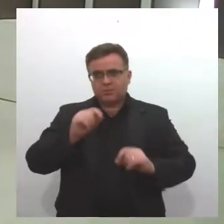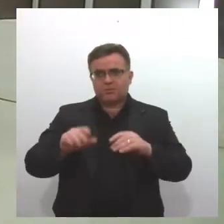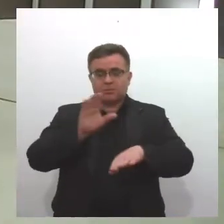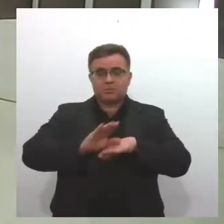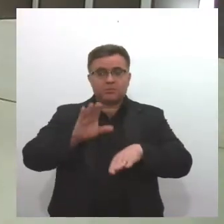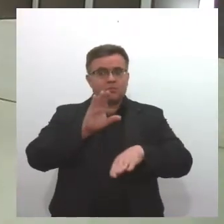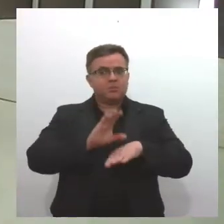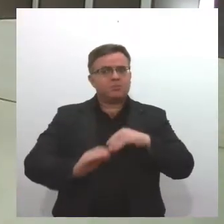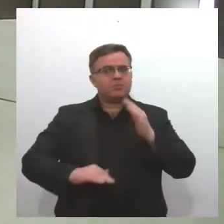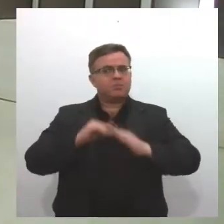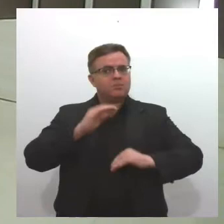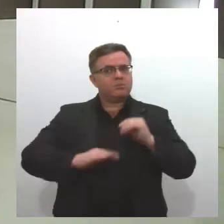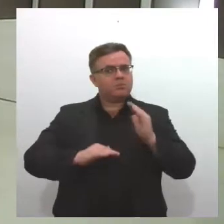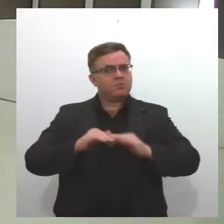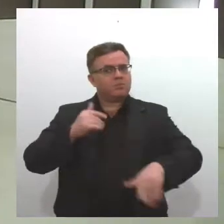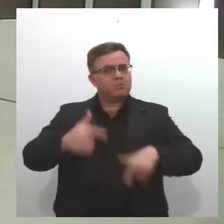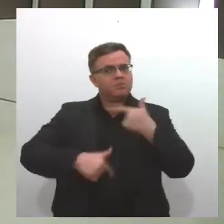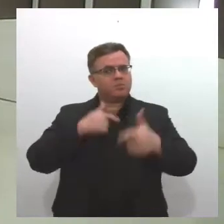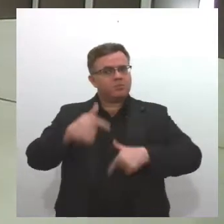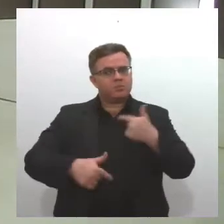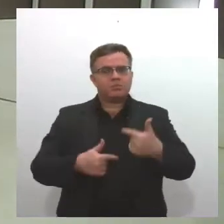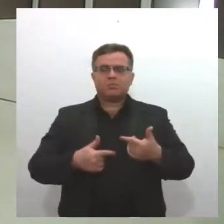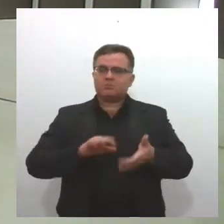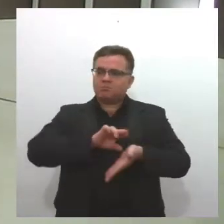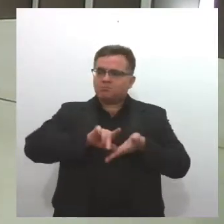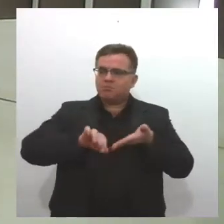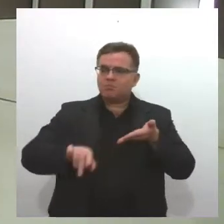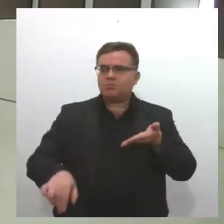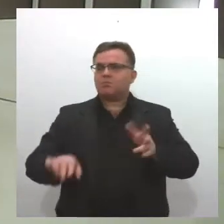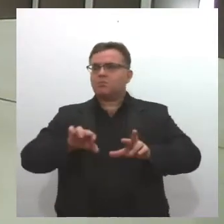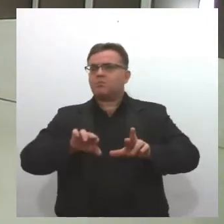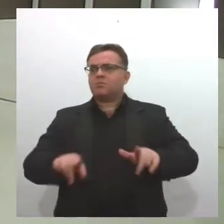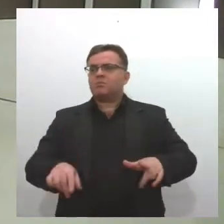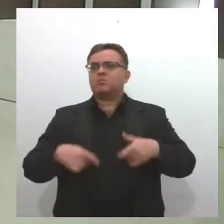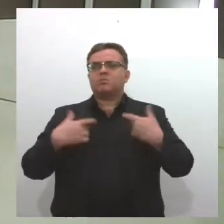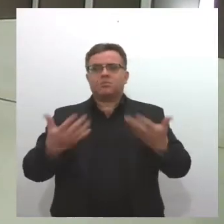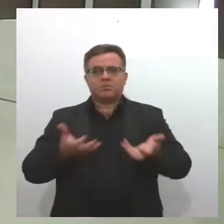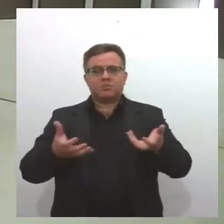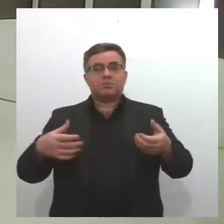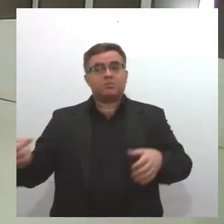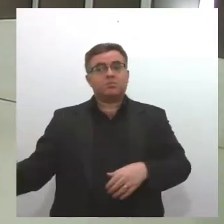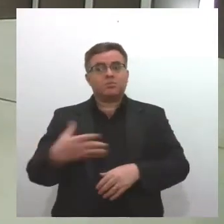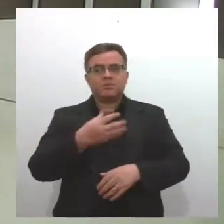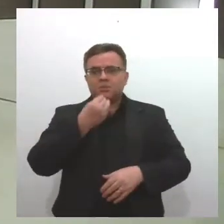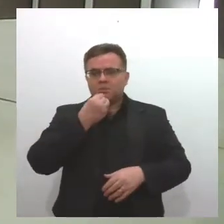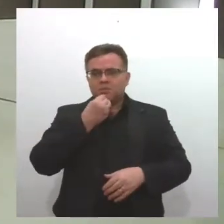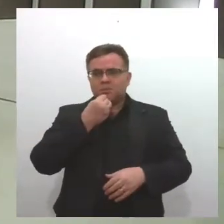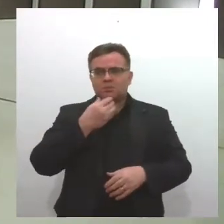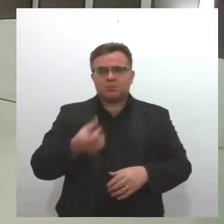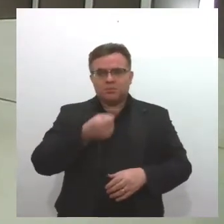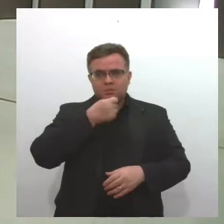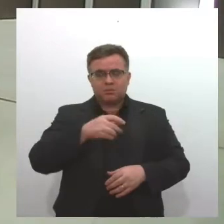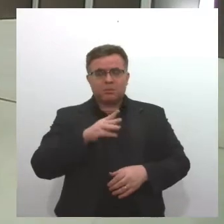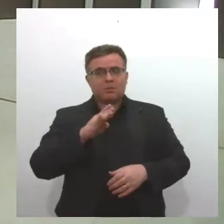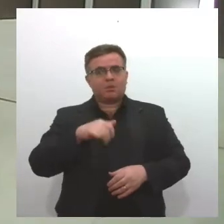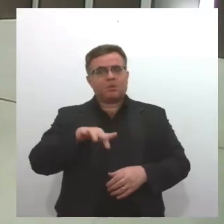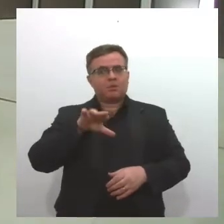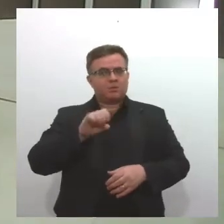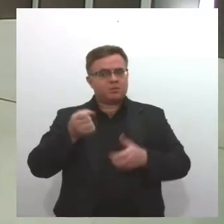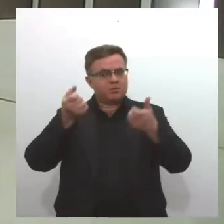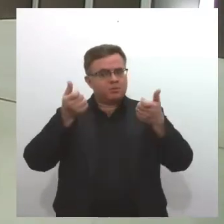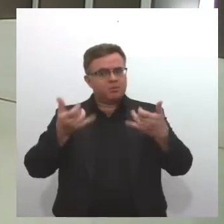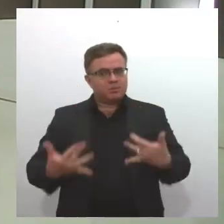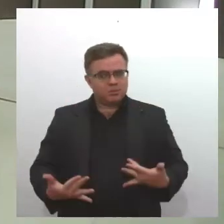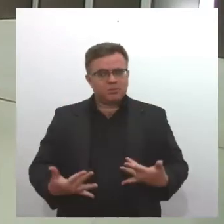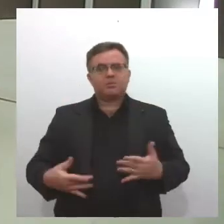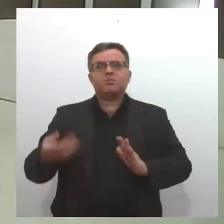trabalho, diversificar o conhecimento profissional ou até mesmo buscar uma nova oportunidade, o repórter Marcos Borges traz informações sobre